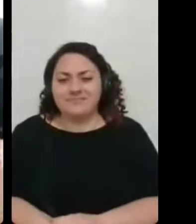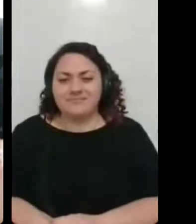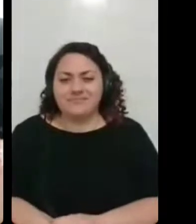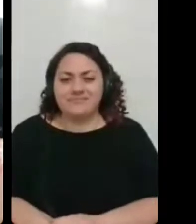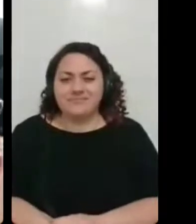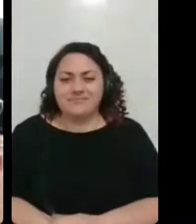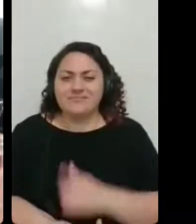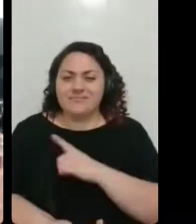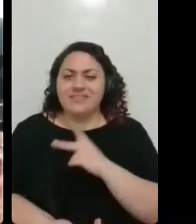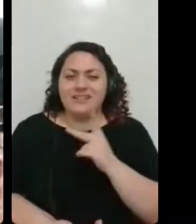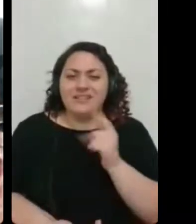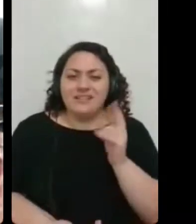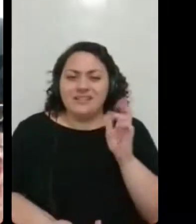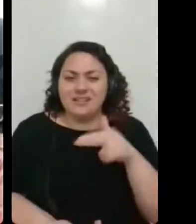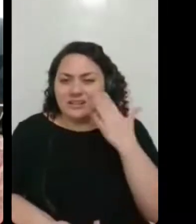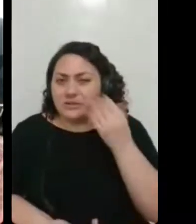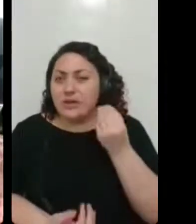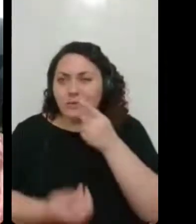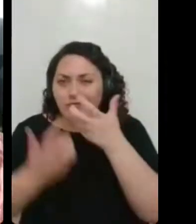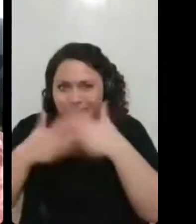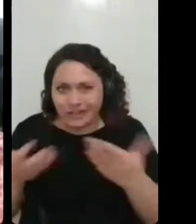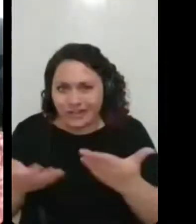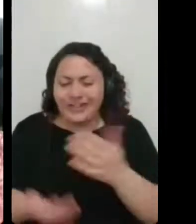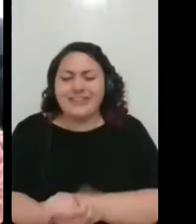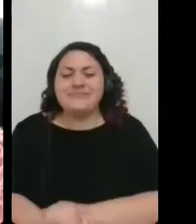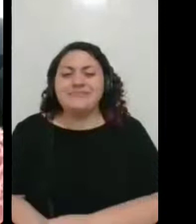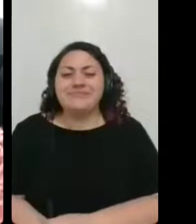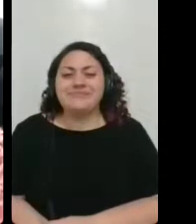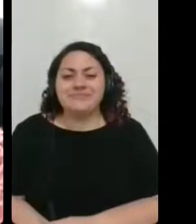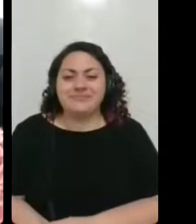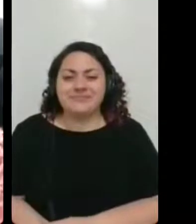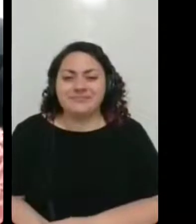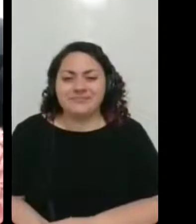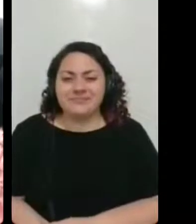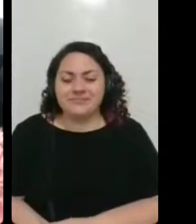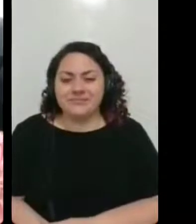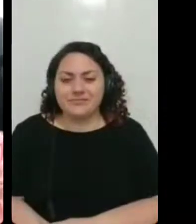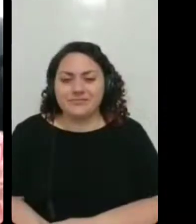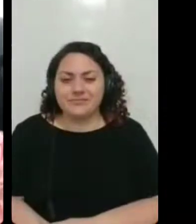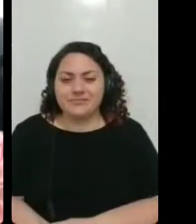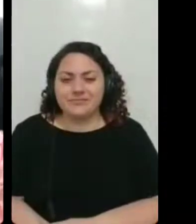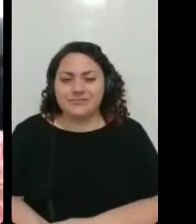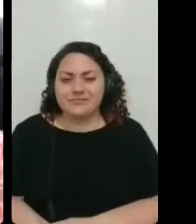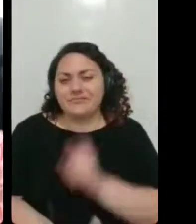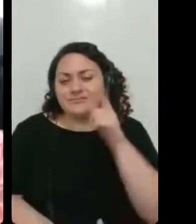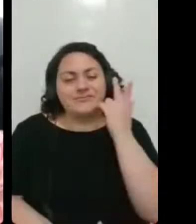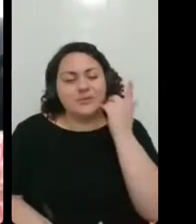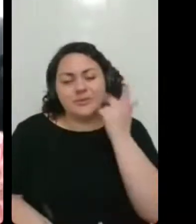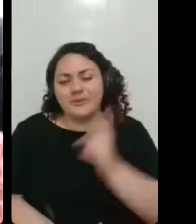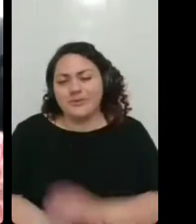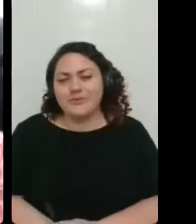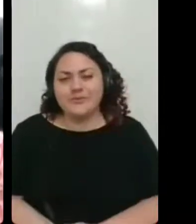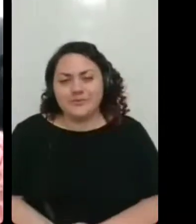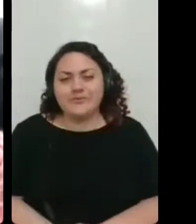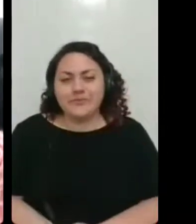sei como é que o teu tá funcionando agora, né? Mas, assim, isso faz parte. E eu acho que é isso que a gente